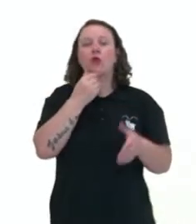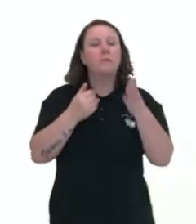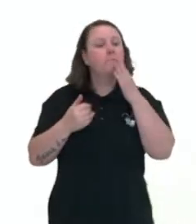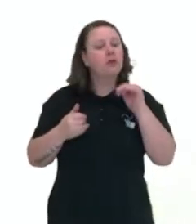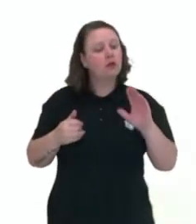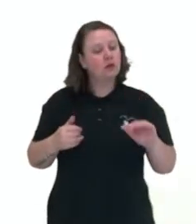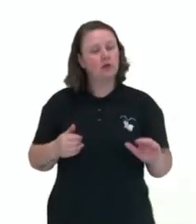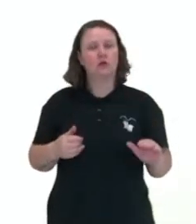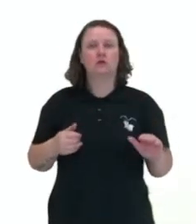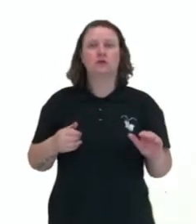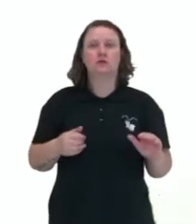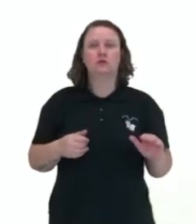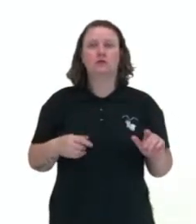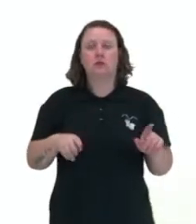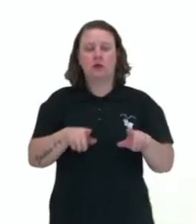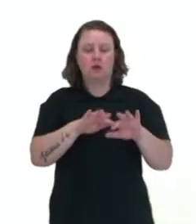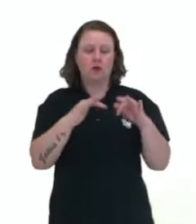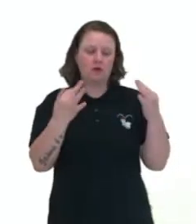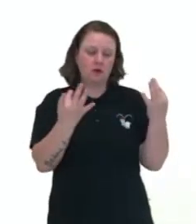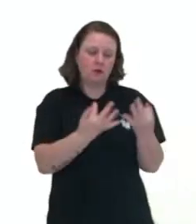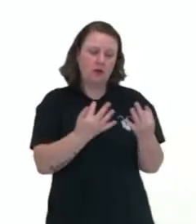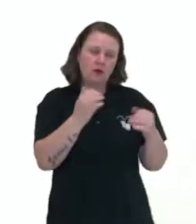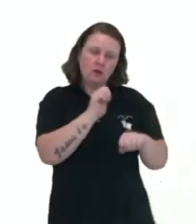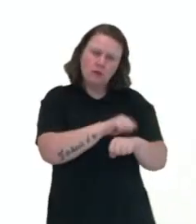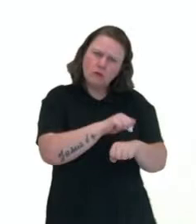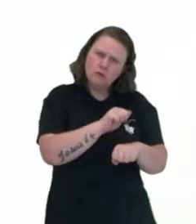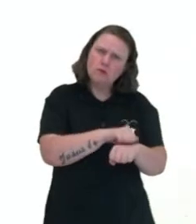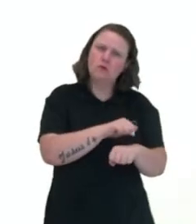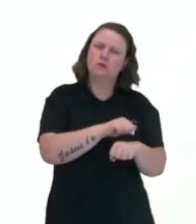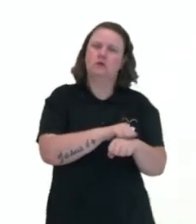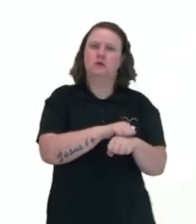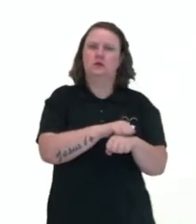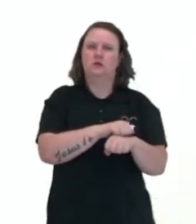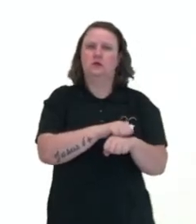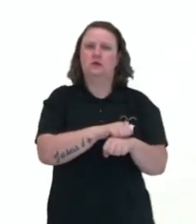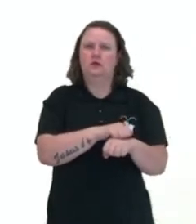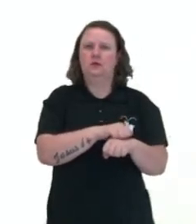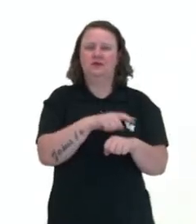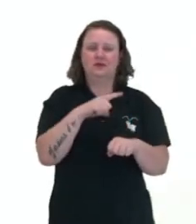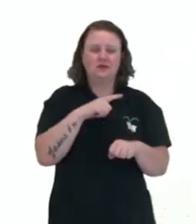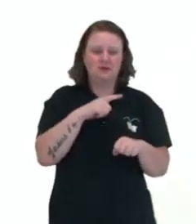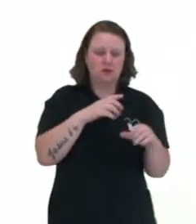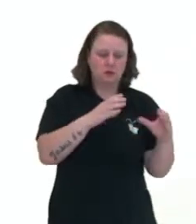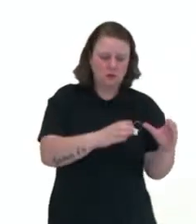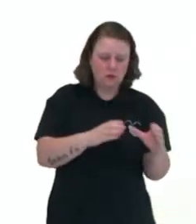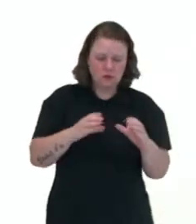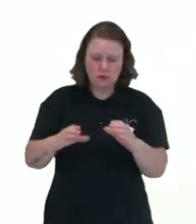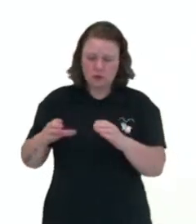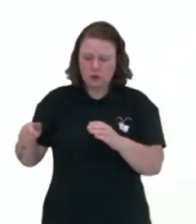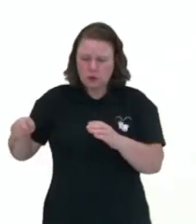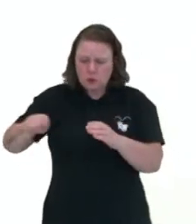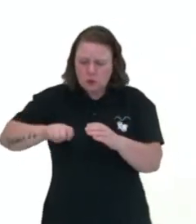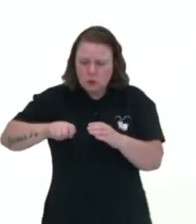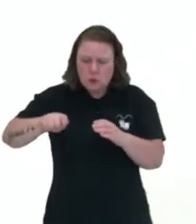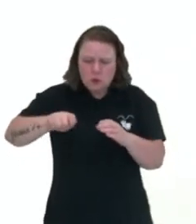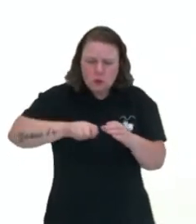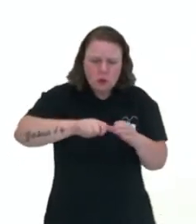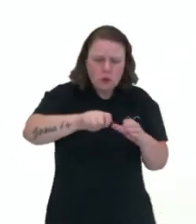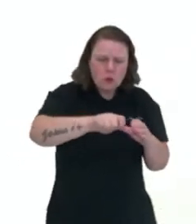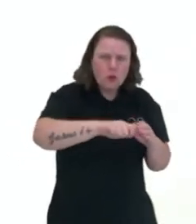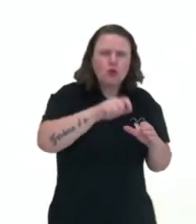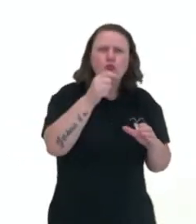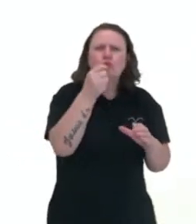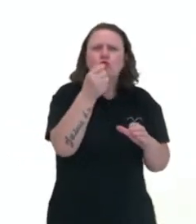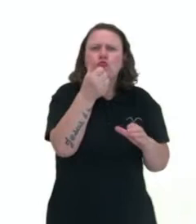que é um jovem oriundo de uma família muito pobre, tem a comida racionada, que nunca varia. Então, a comida lá era